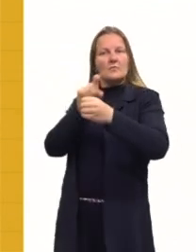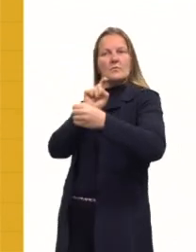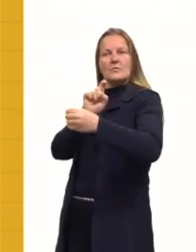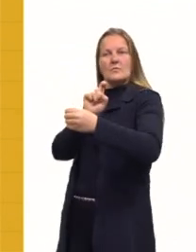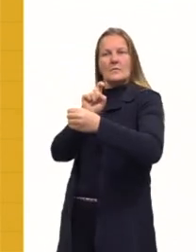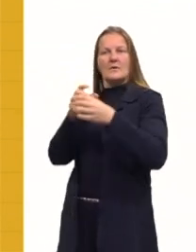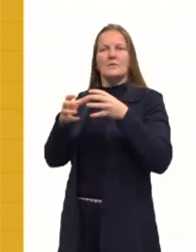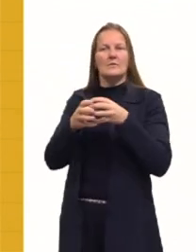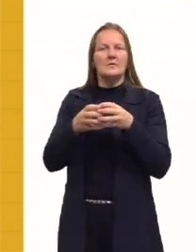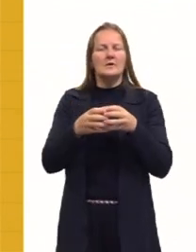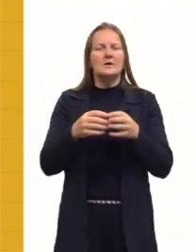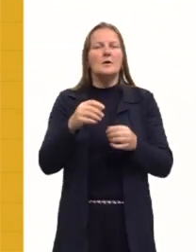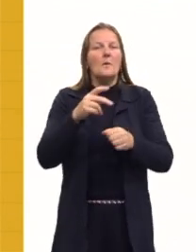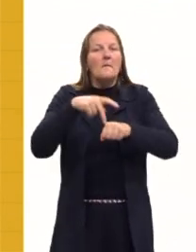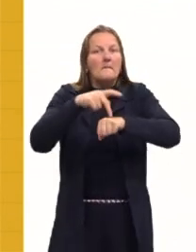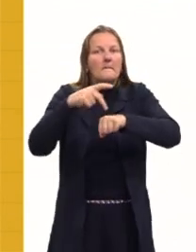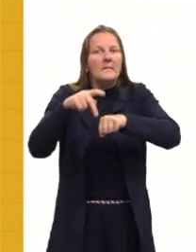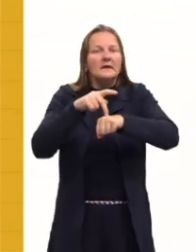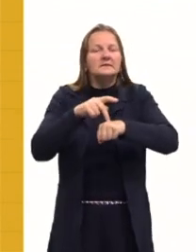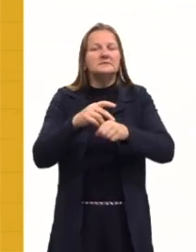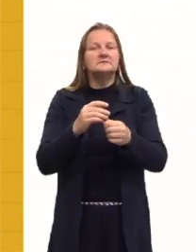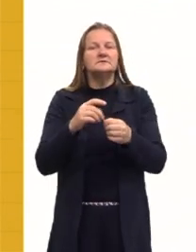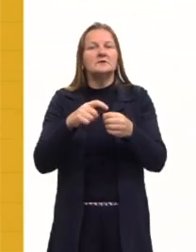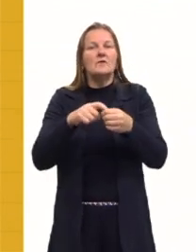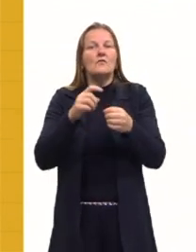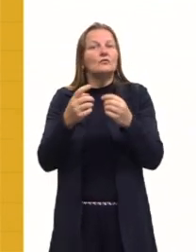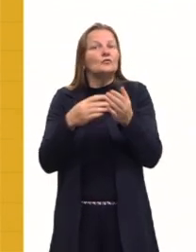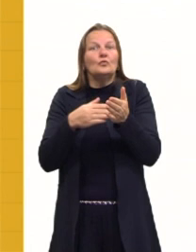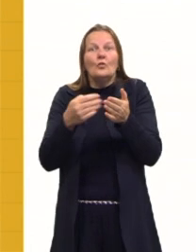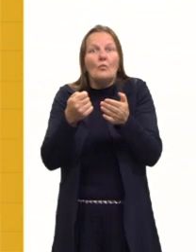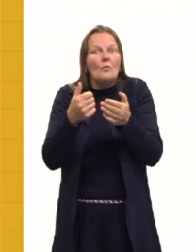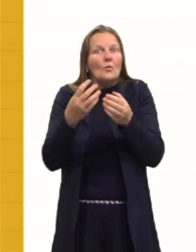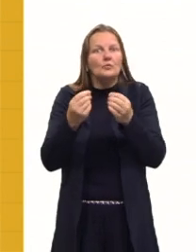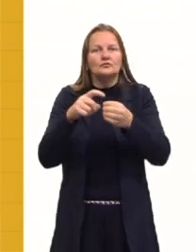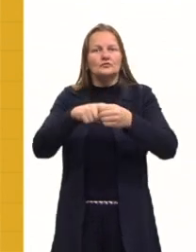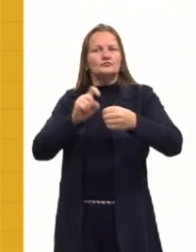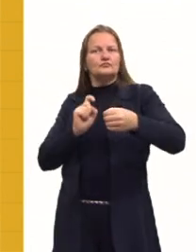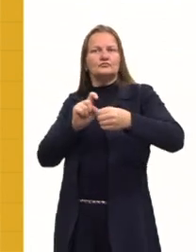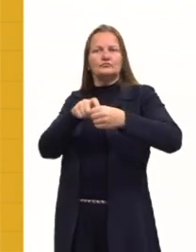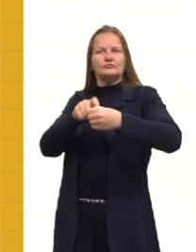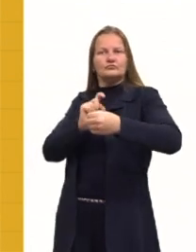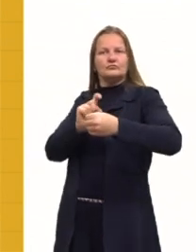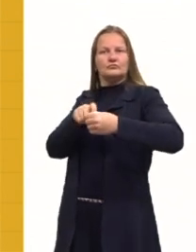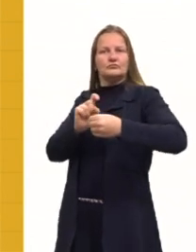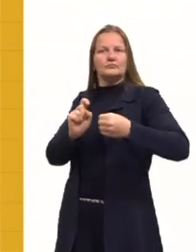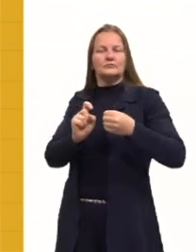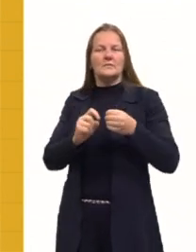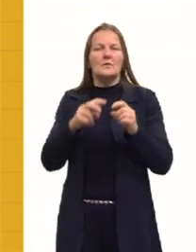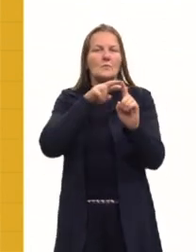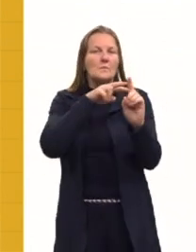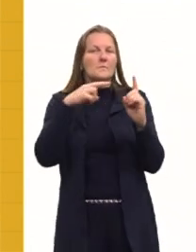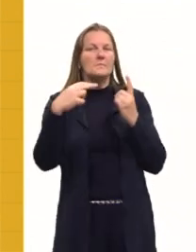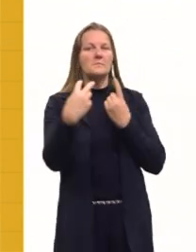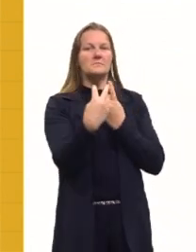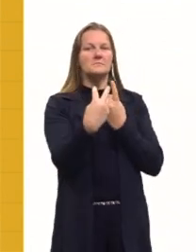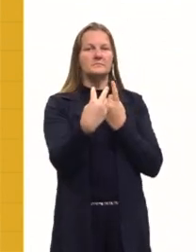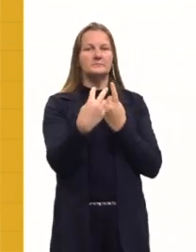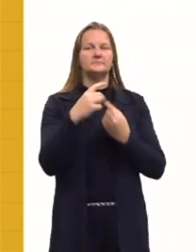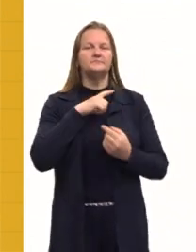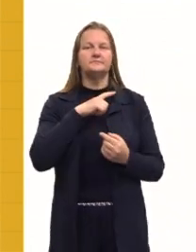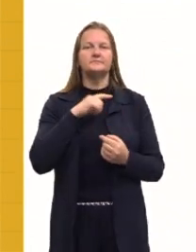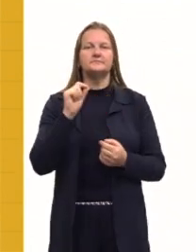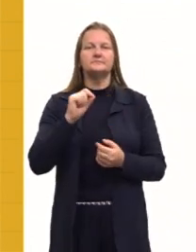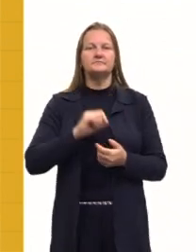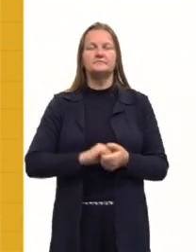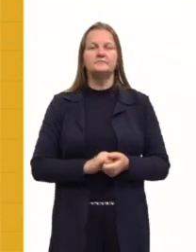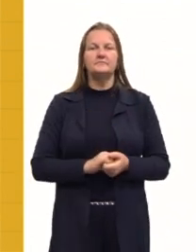bloco, justamente, olha, daqui a um pouquinho, vários países vão querer deixar, né? O bloco. Sobre a ótica dessa questão